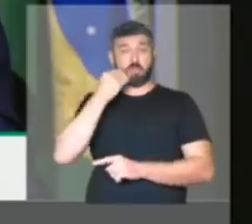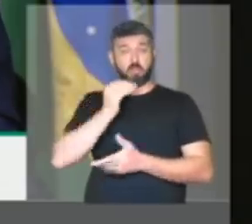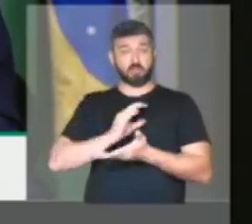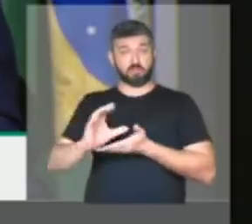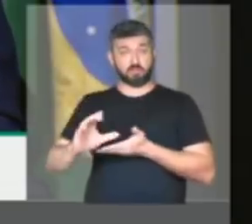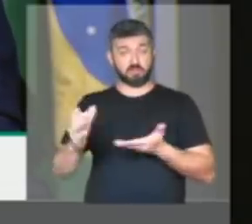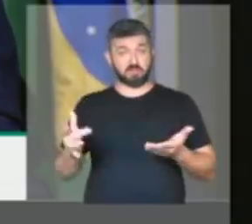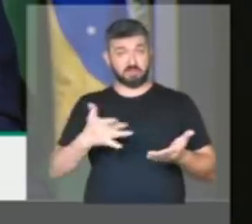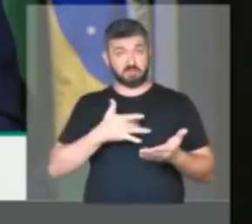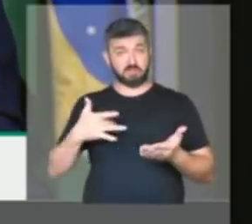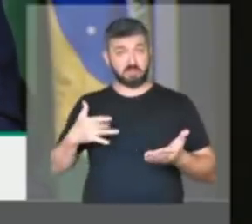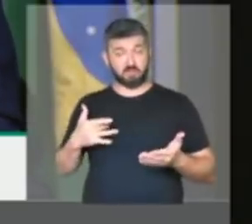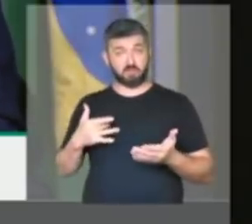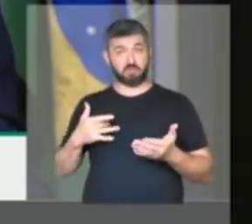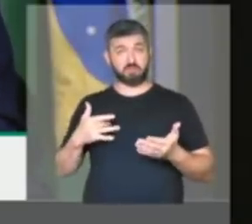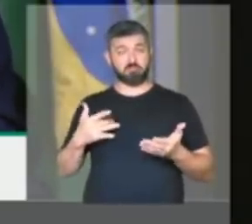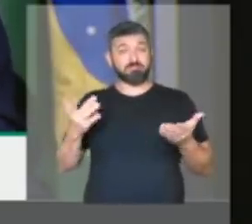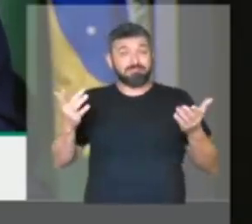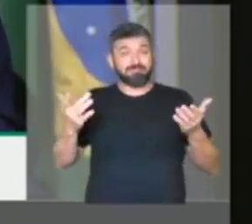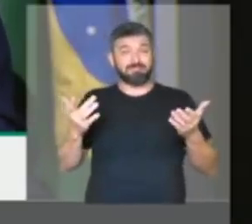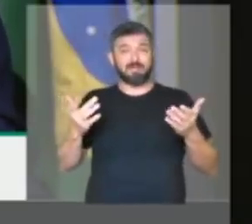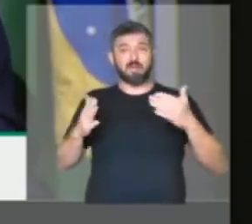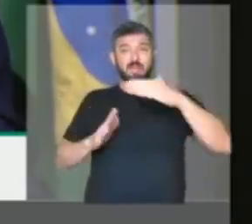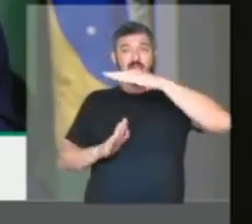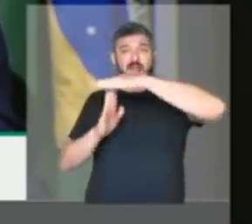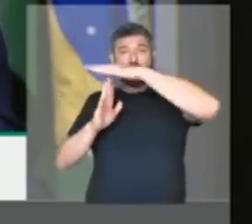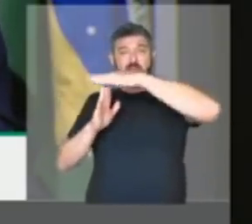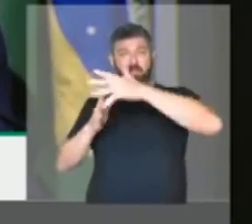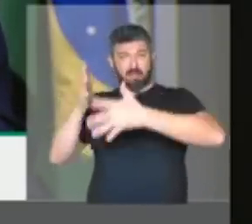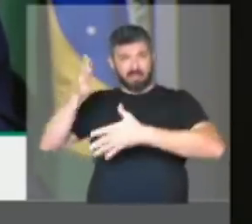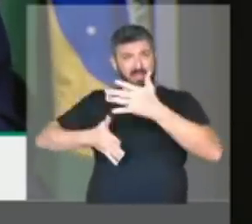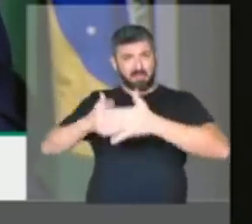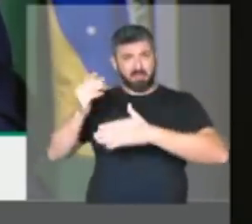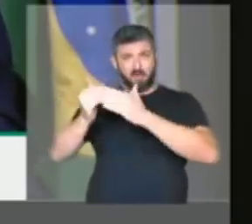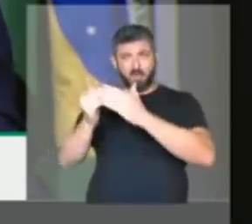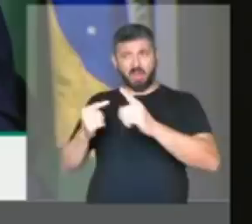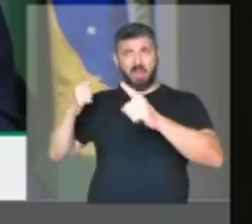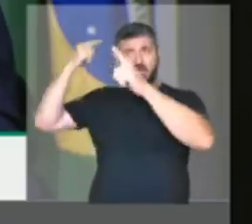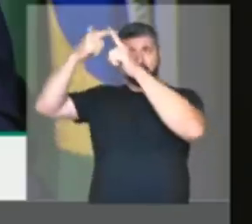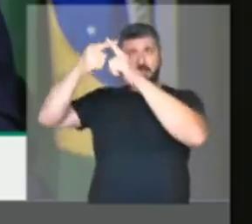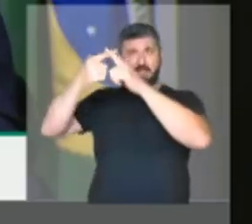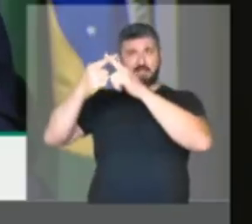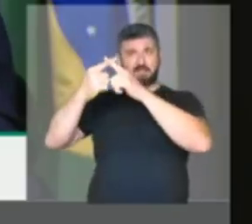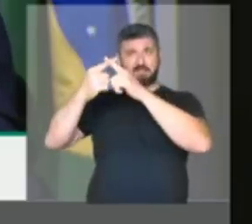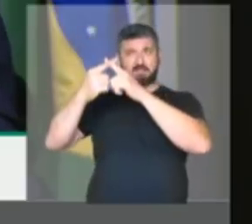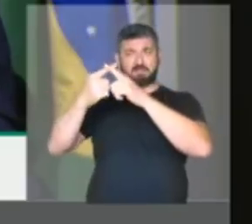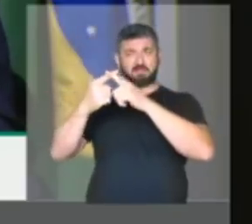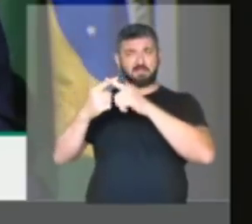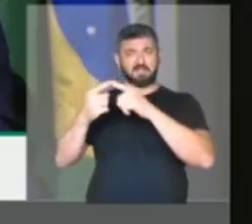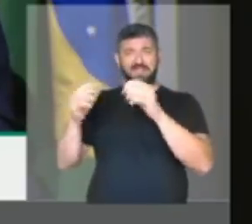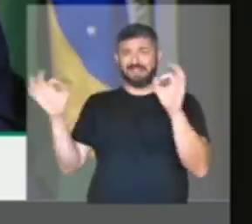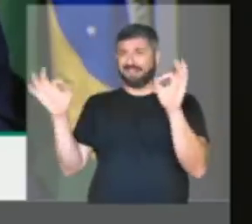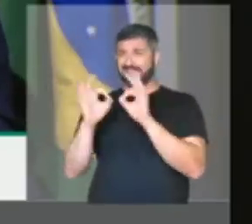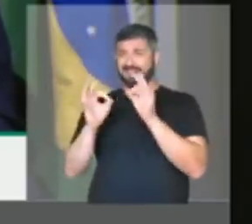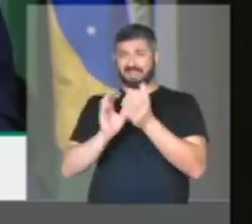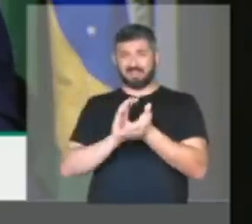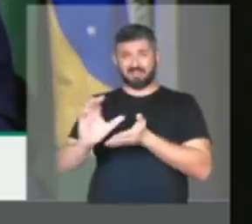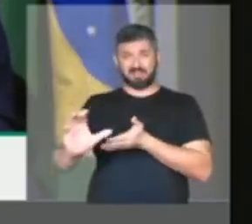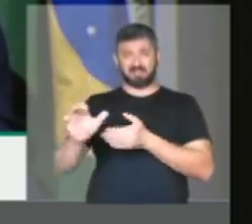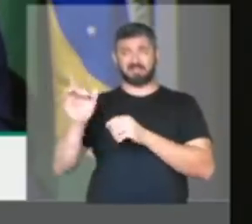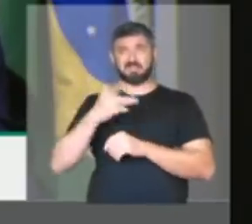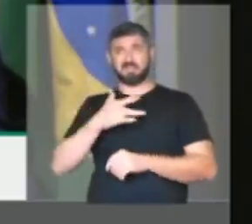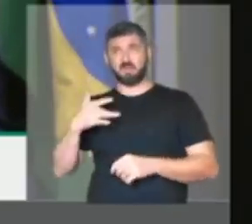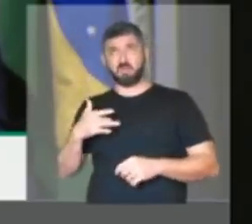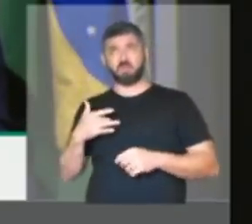investimento em saúde, ou seja, o teto não impediu o aumento de um centavo de investimento em educação,